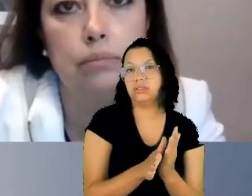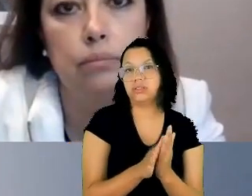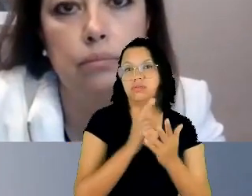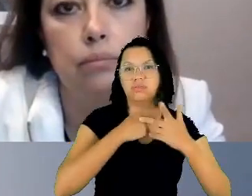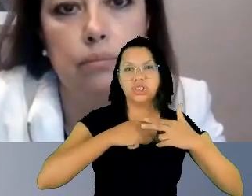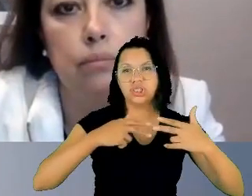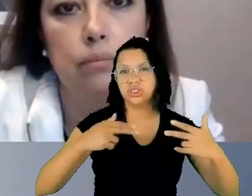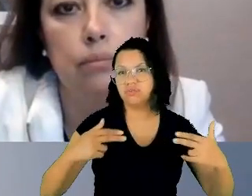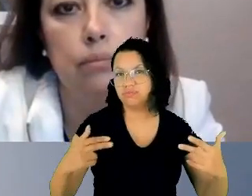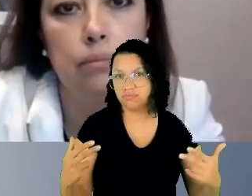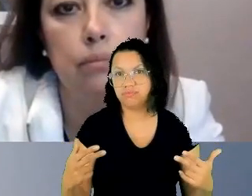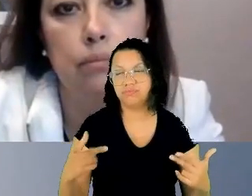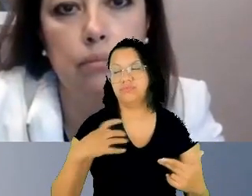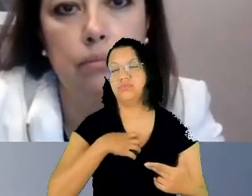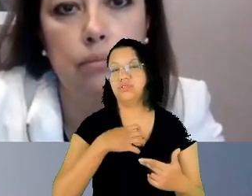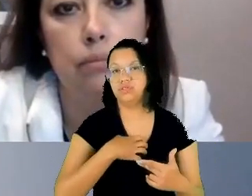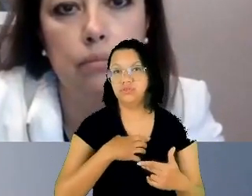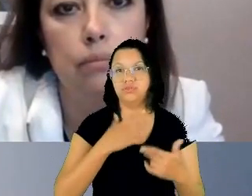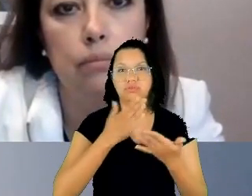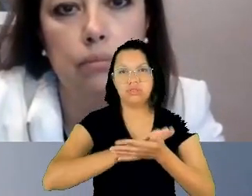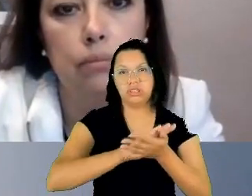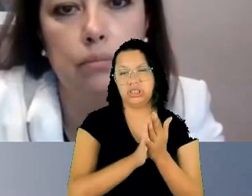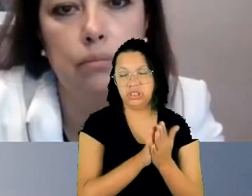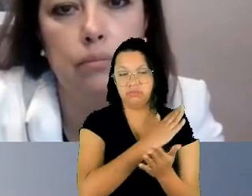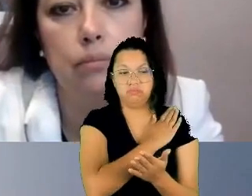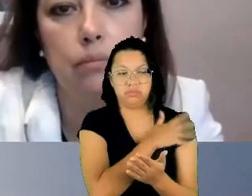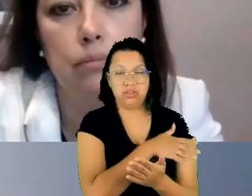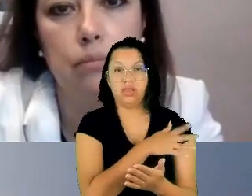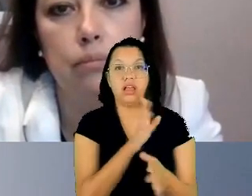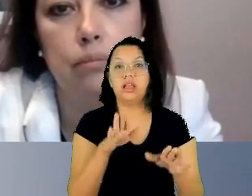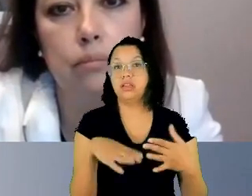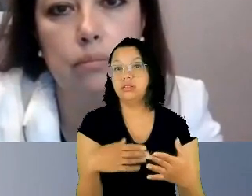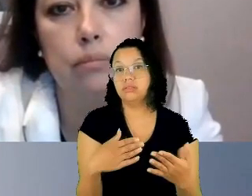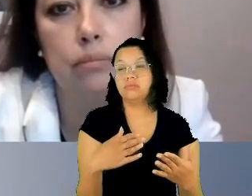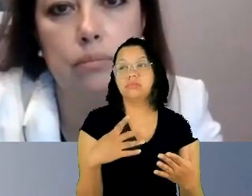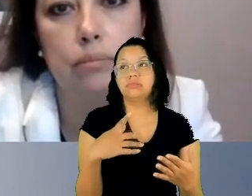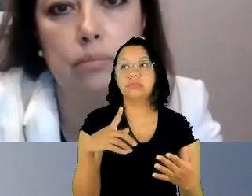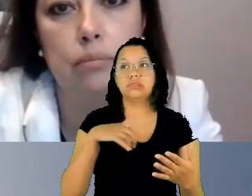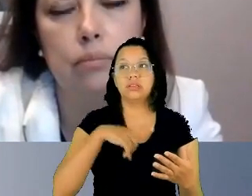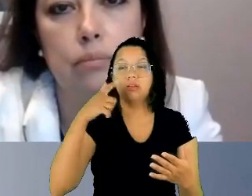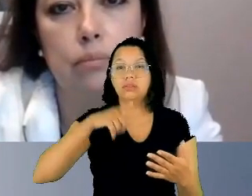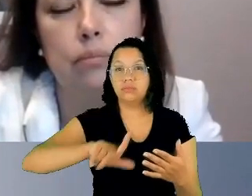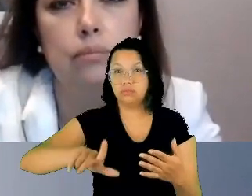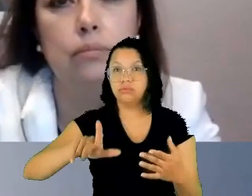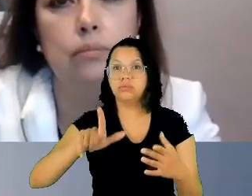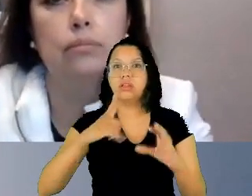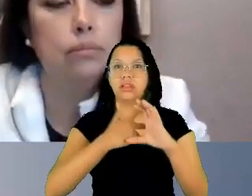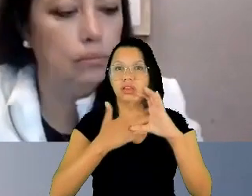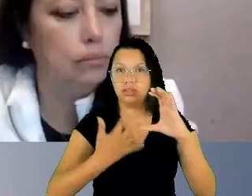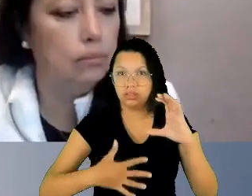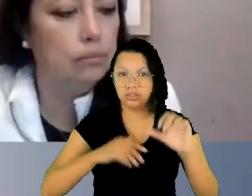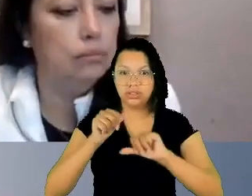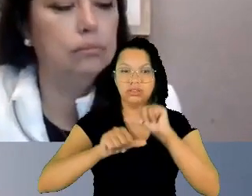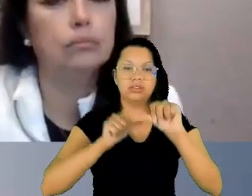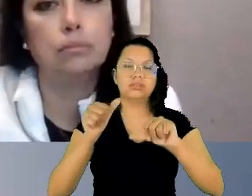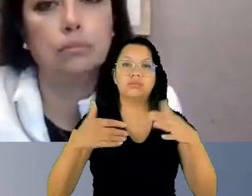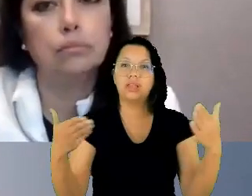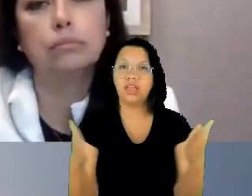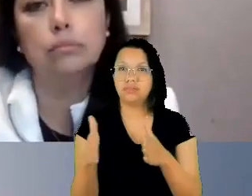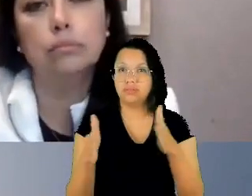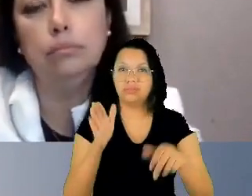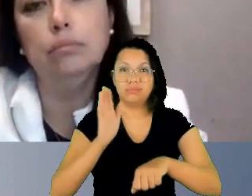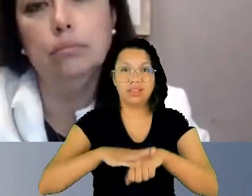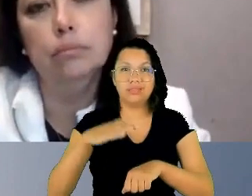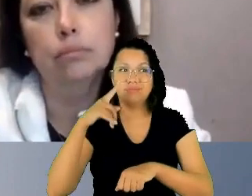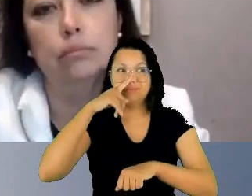além de ser mulher há um outro critério que torna a situação ainda mais vulnerável, por exemplo, a situação das mulheres